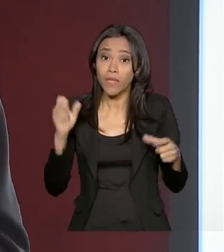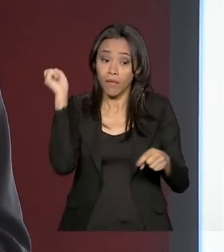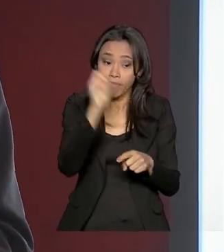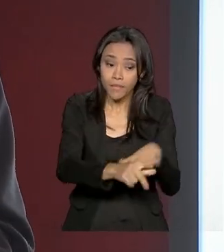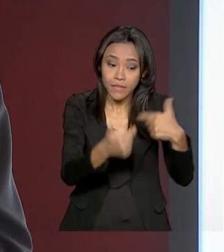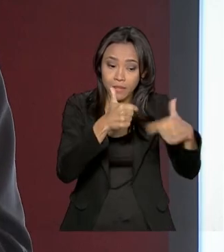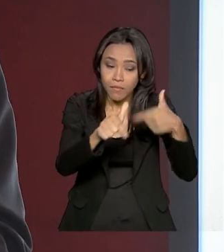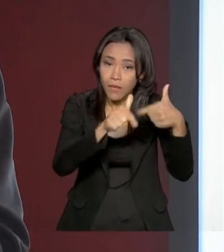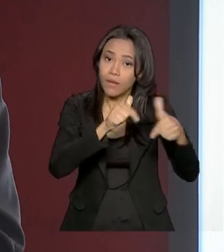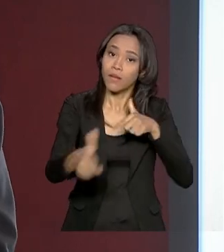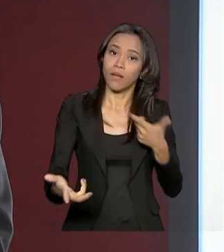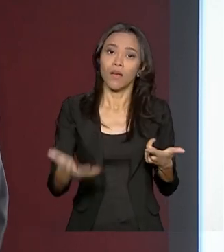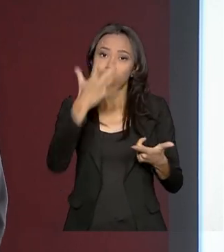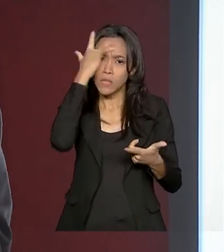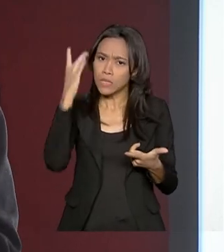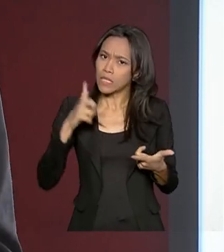precisamos aumentar o número de pessoas que tenham renda própria.